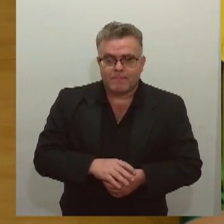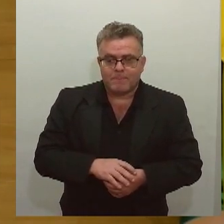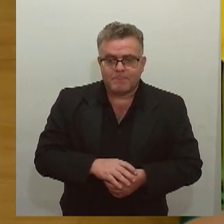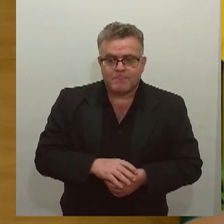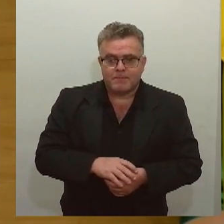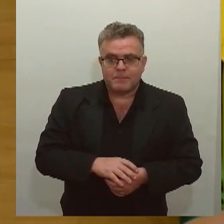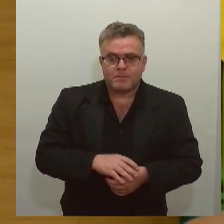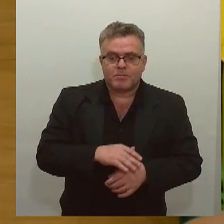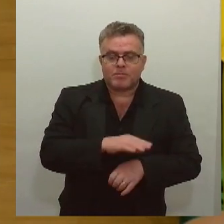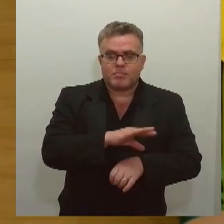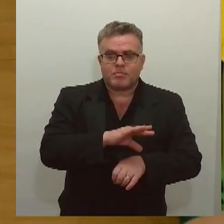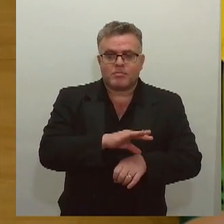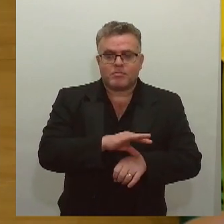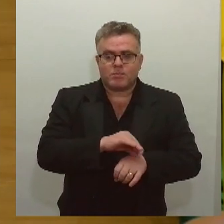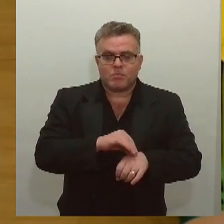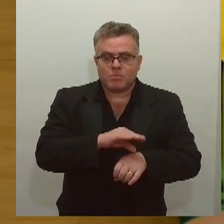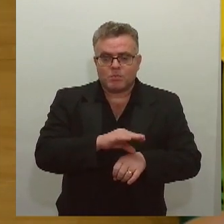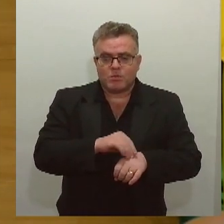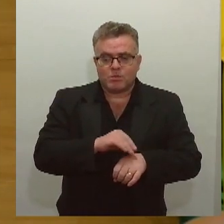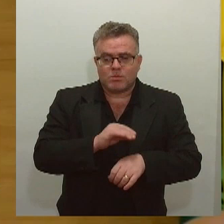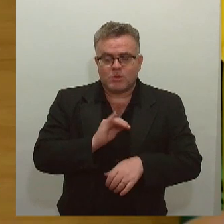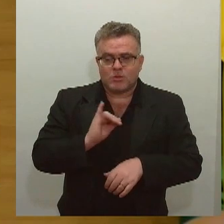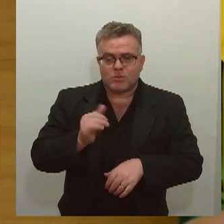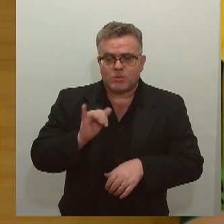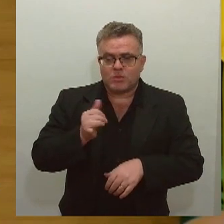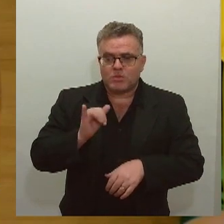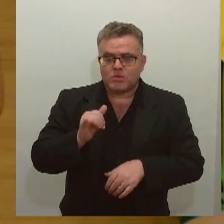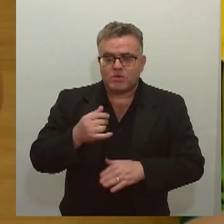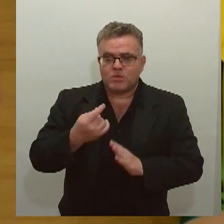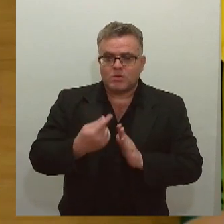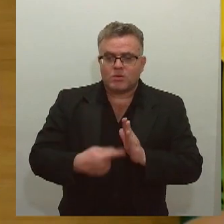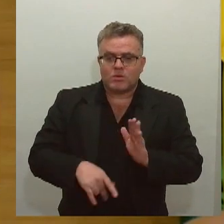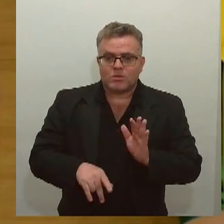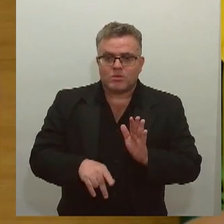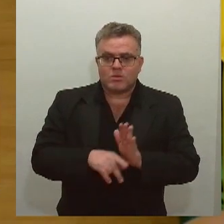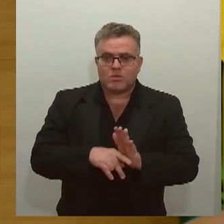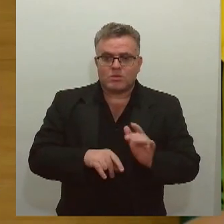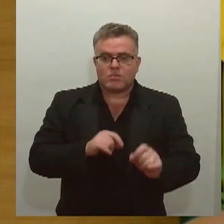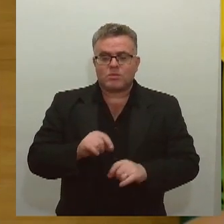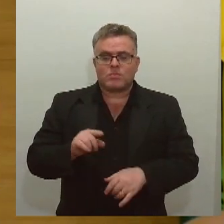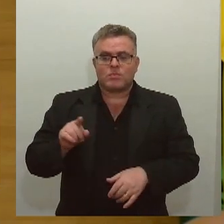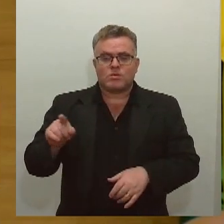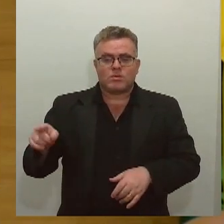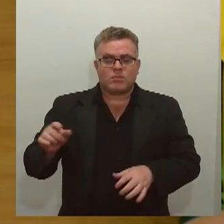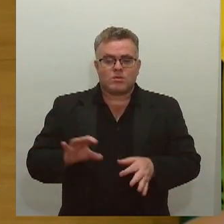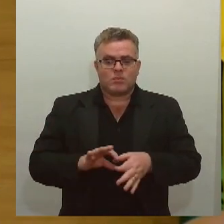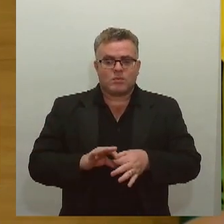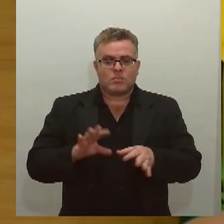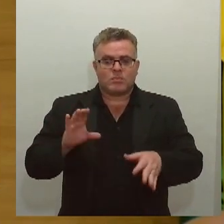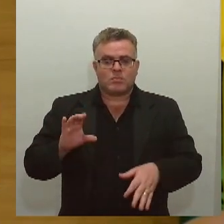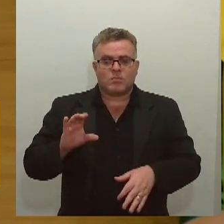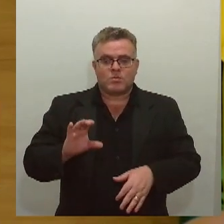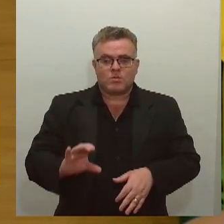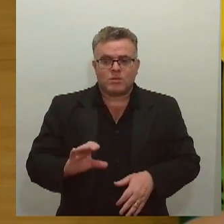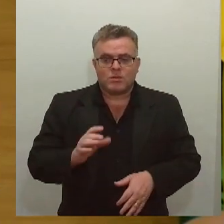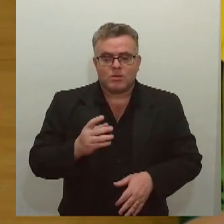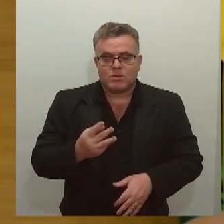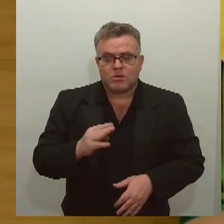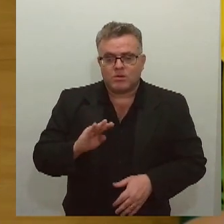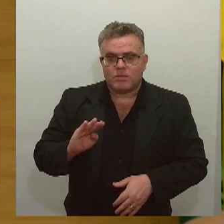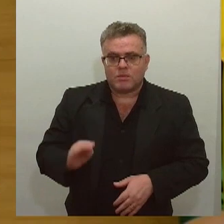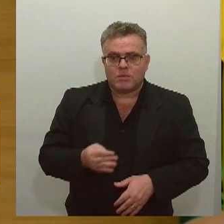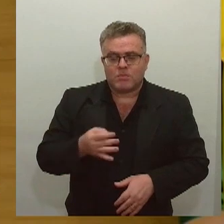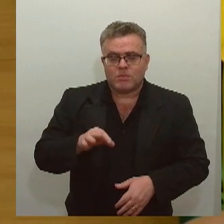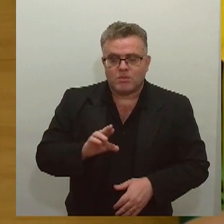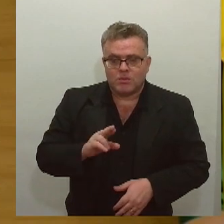Eduardo Leite, ele disponibilizou 3 bilhões de reais para investimentos em irrigação, em períodos irrigados, lá